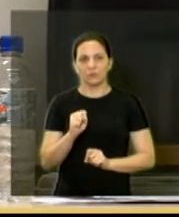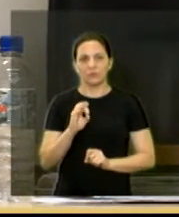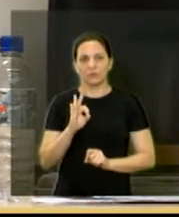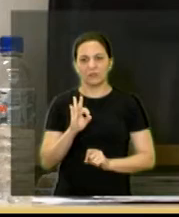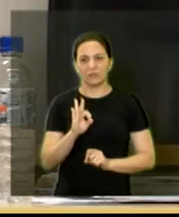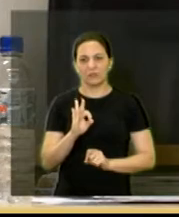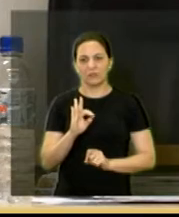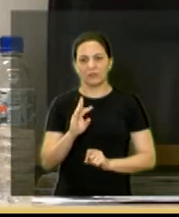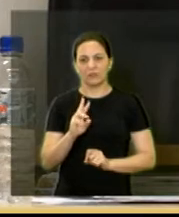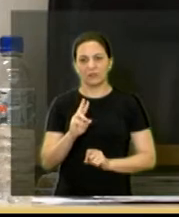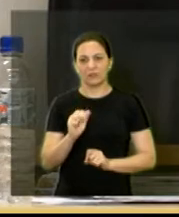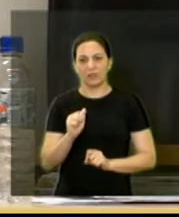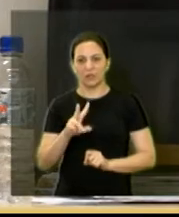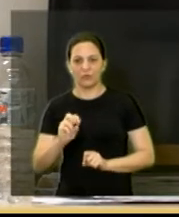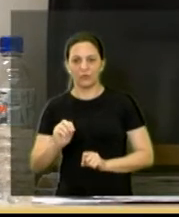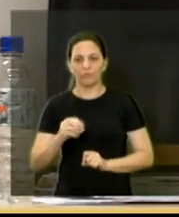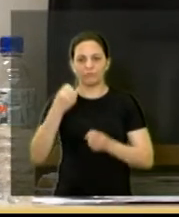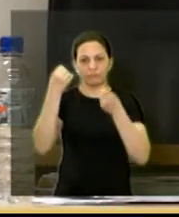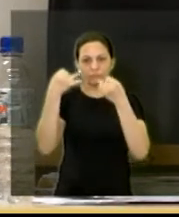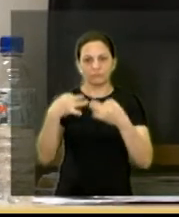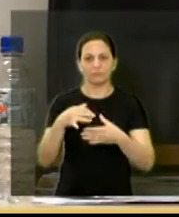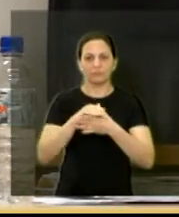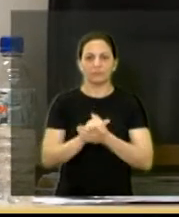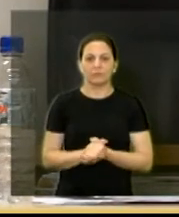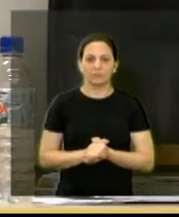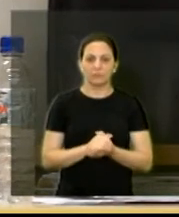Gustavo, então, por favor, se puder...